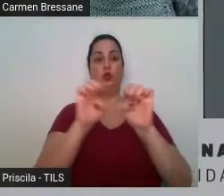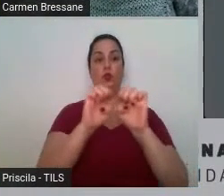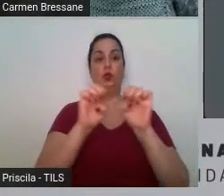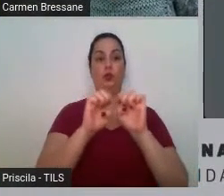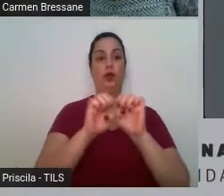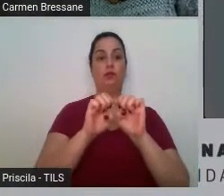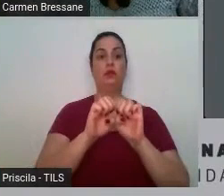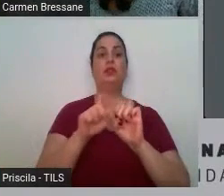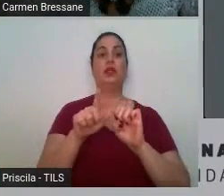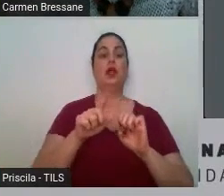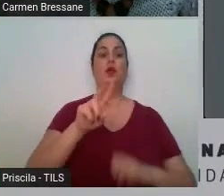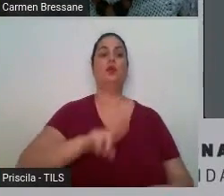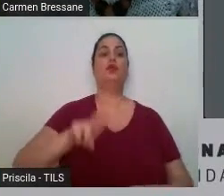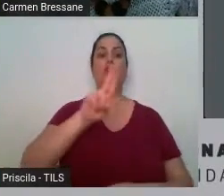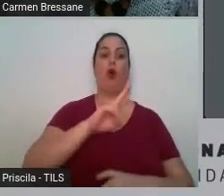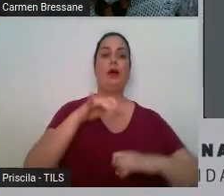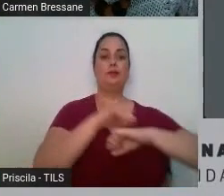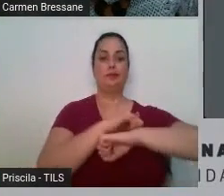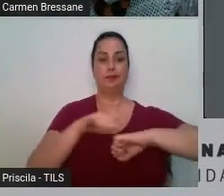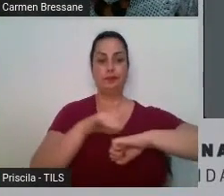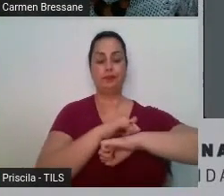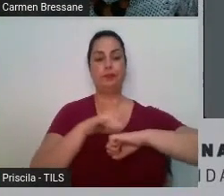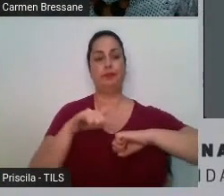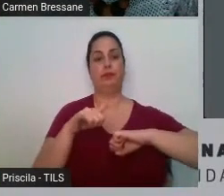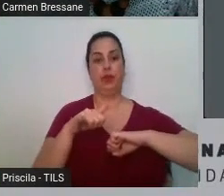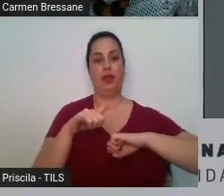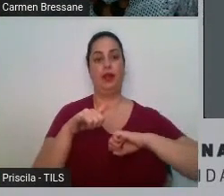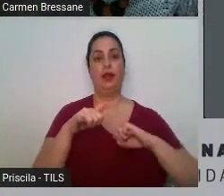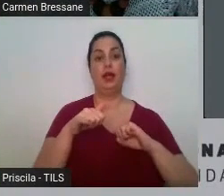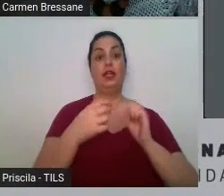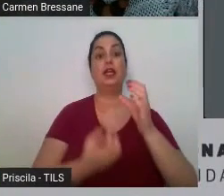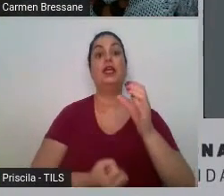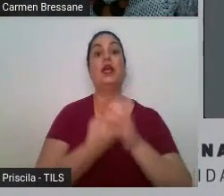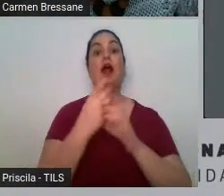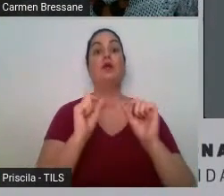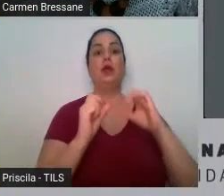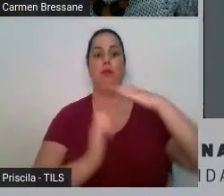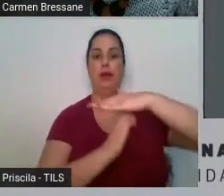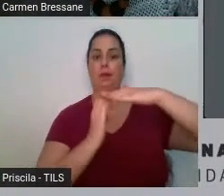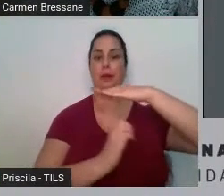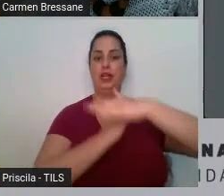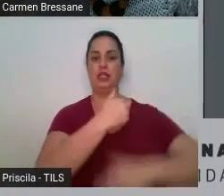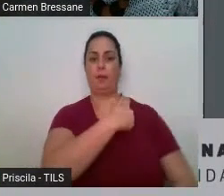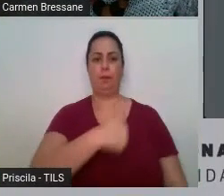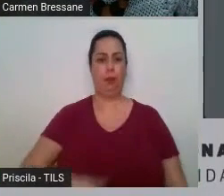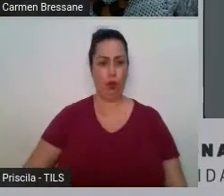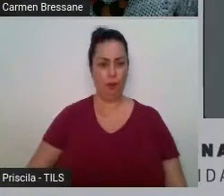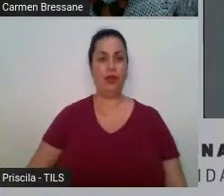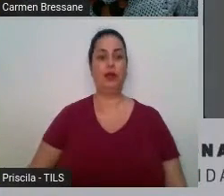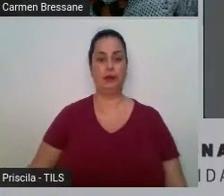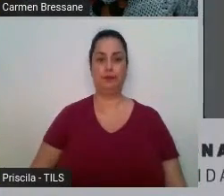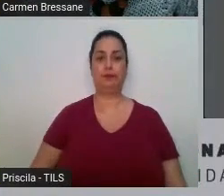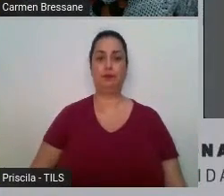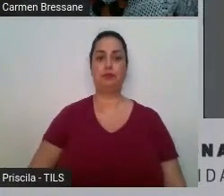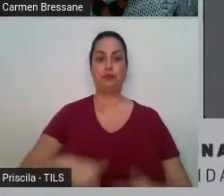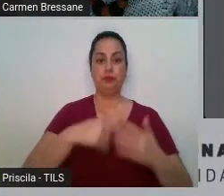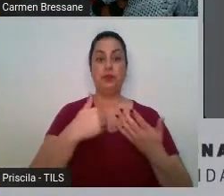por entes que optaram por criar empresa pública emissora de debêntures